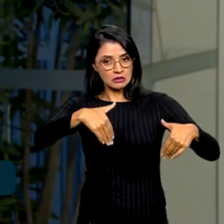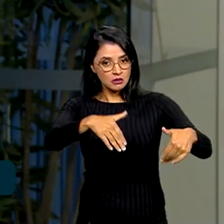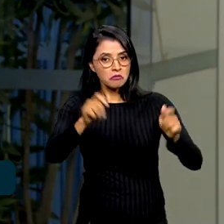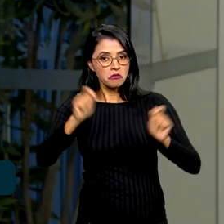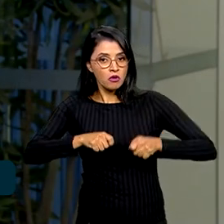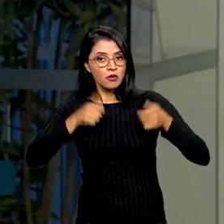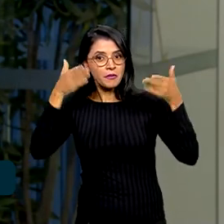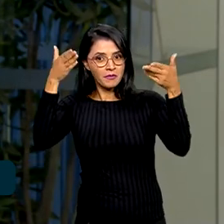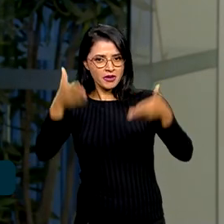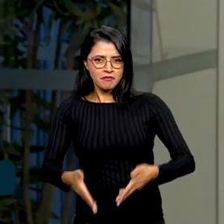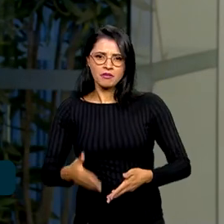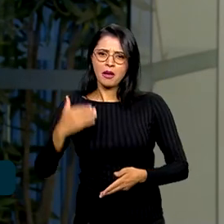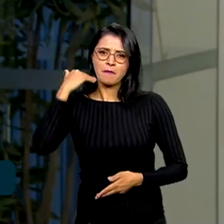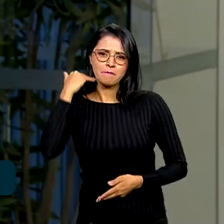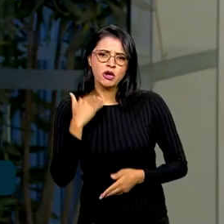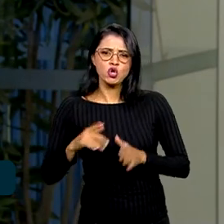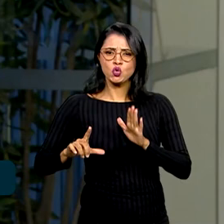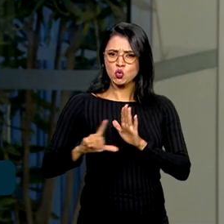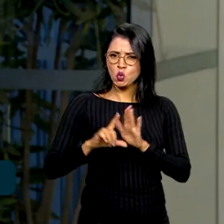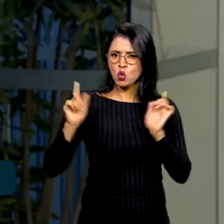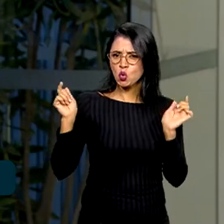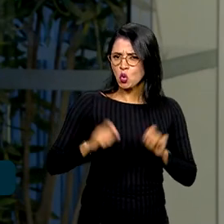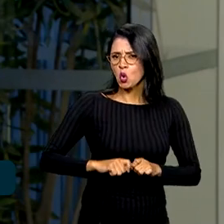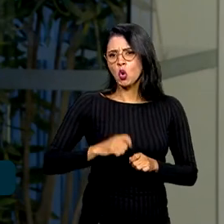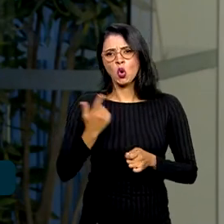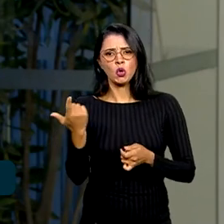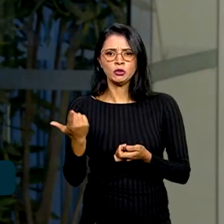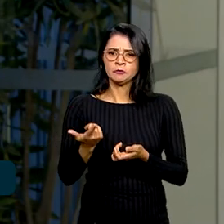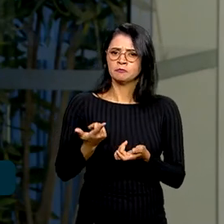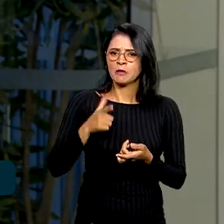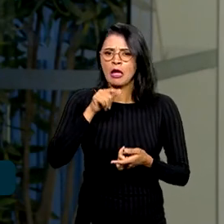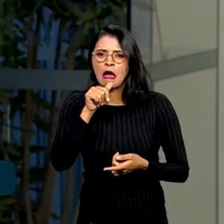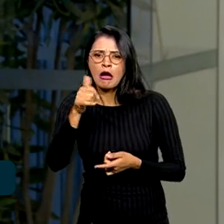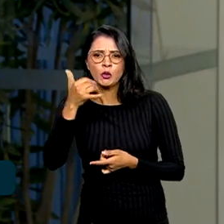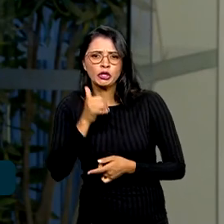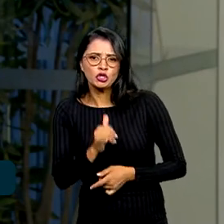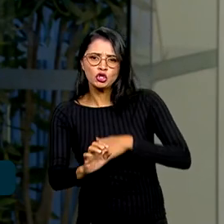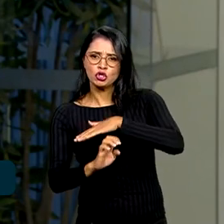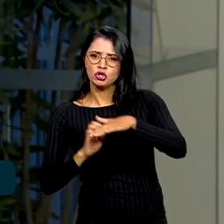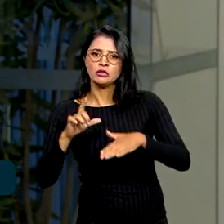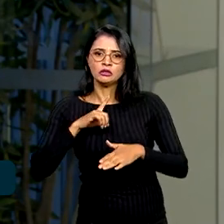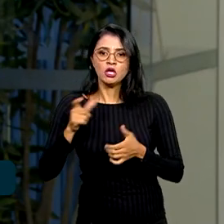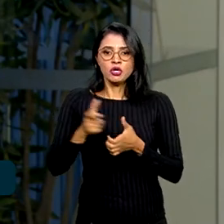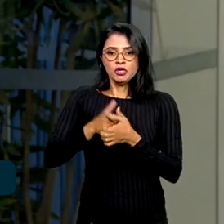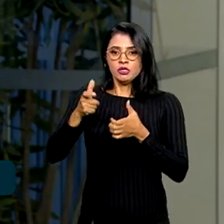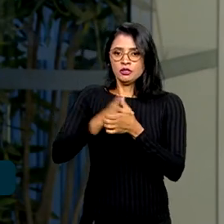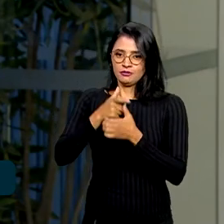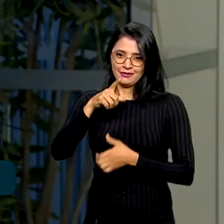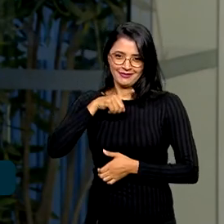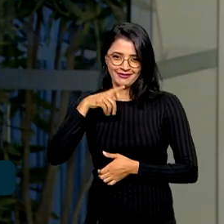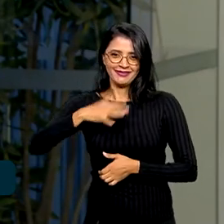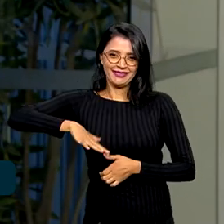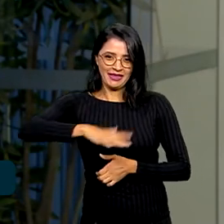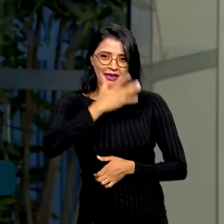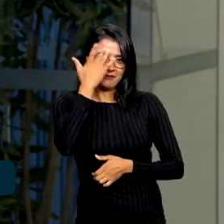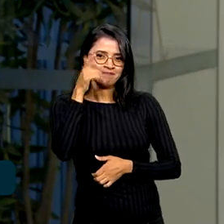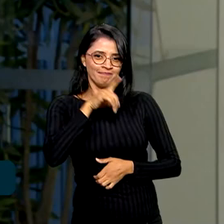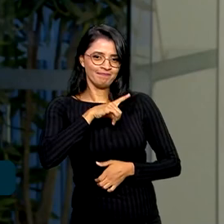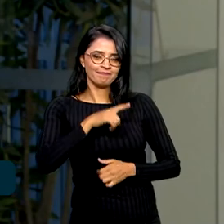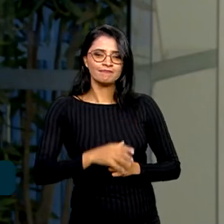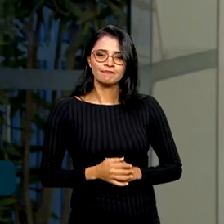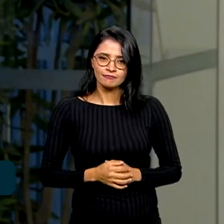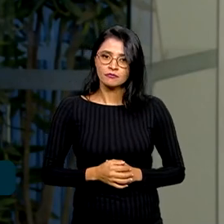participar são bancos, lojas, concessionárias de água, energia, né, que tem essas dívidas aí com os devedores.